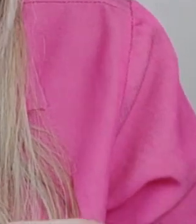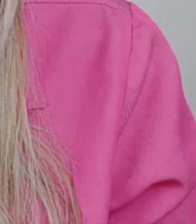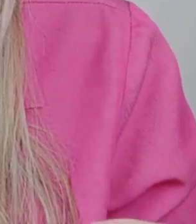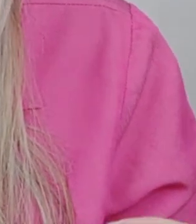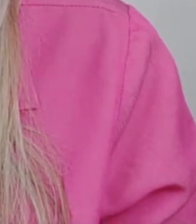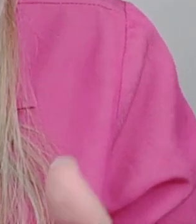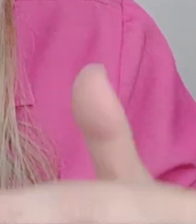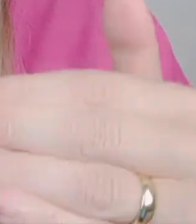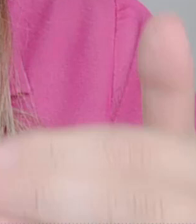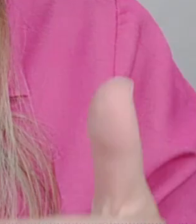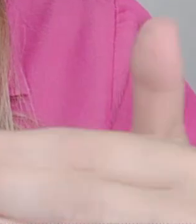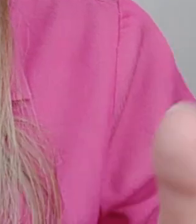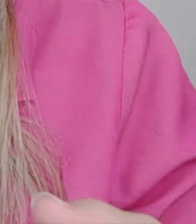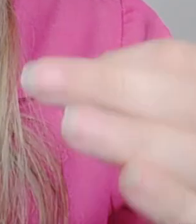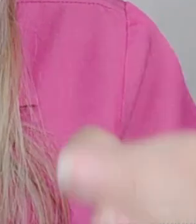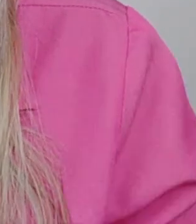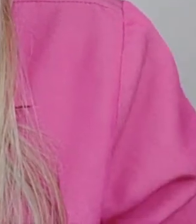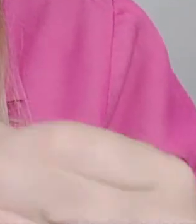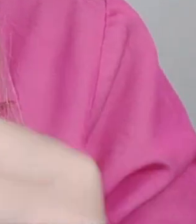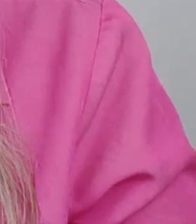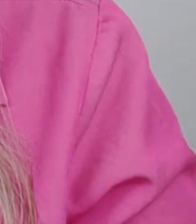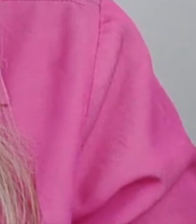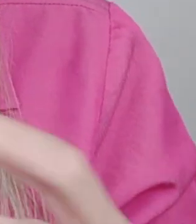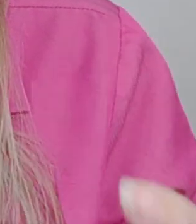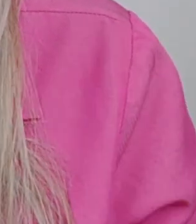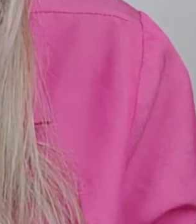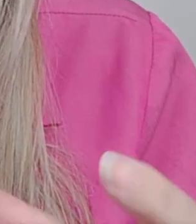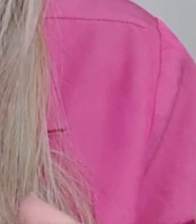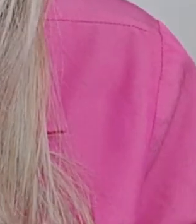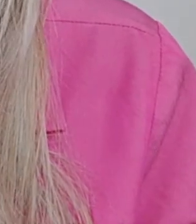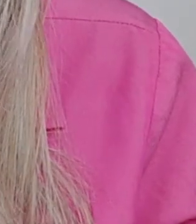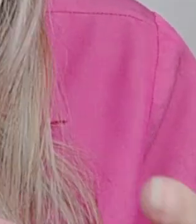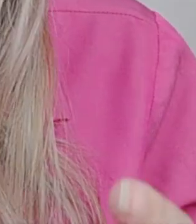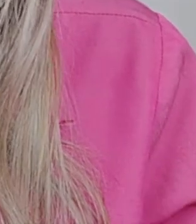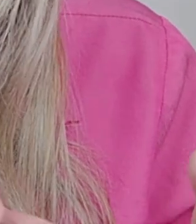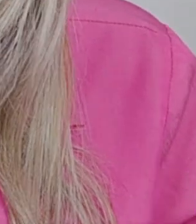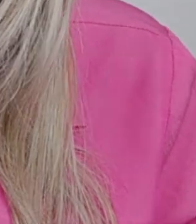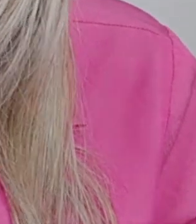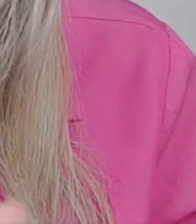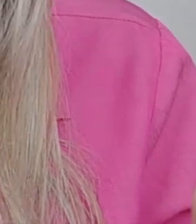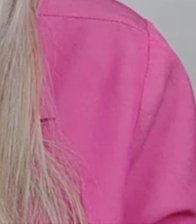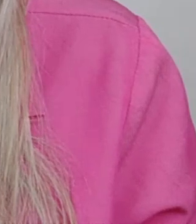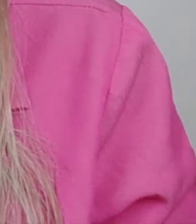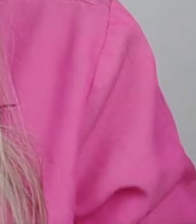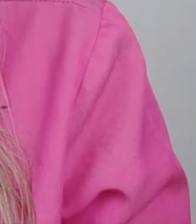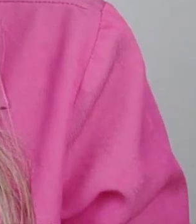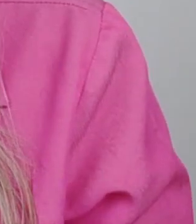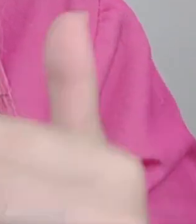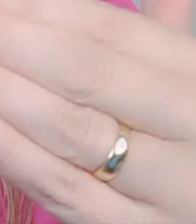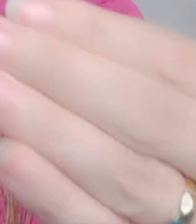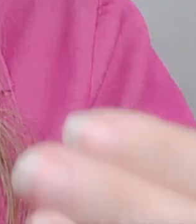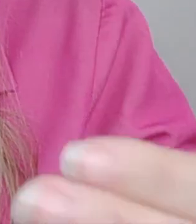Auxílio Brasil. Durante essa entrevista, ele falou vários assuntos, trouxe várias informações a respeito do empréstimo